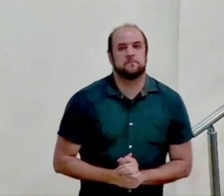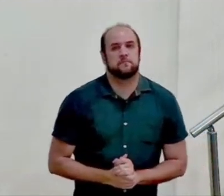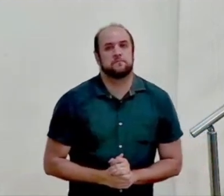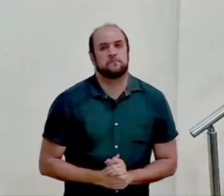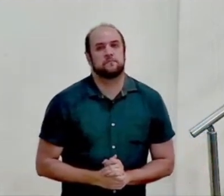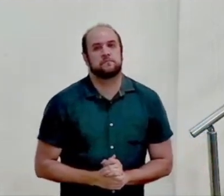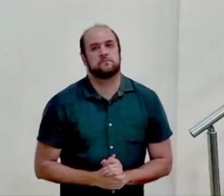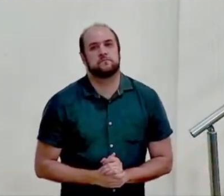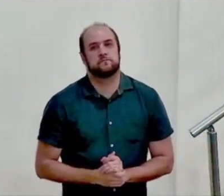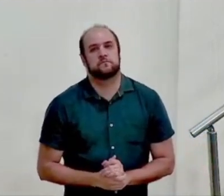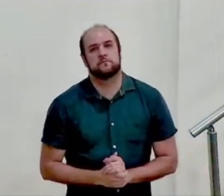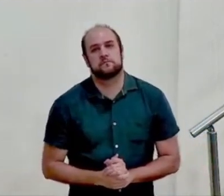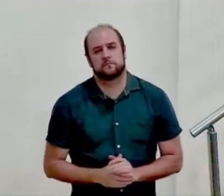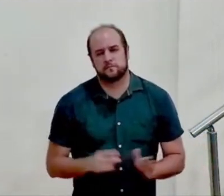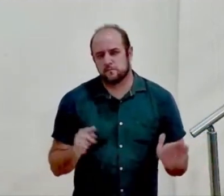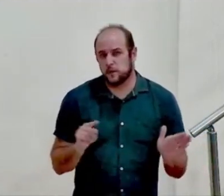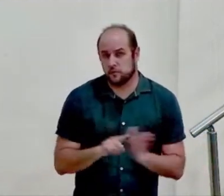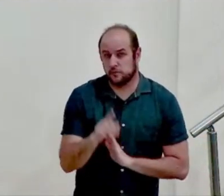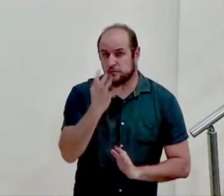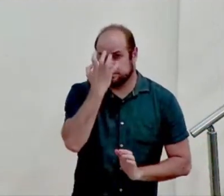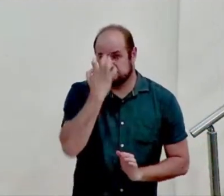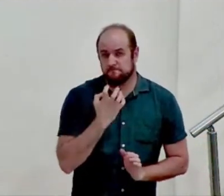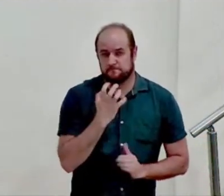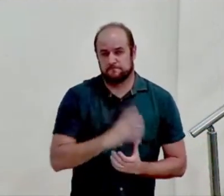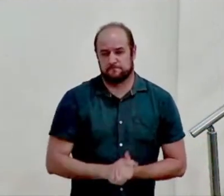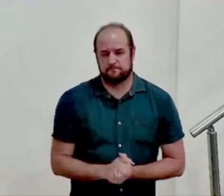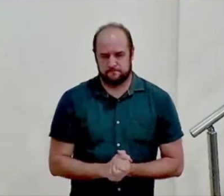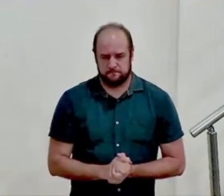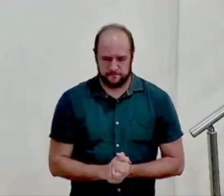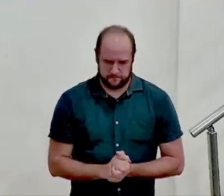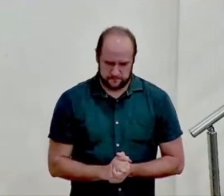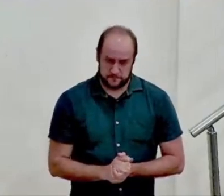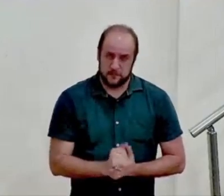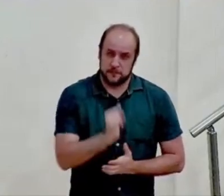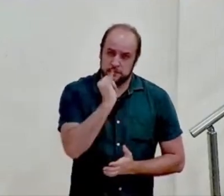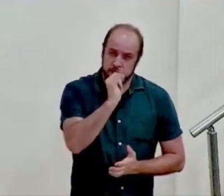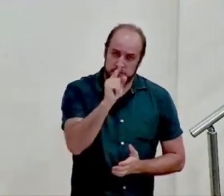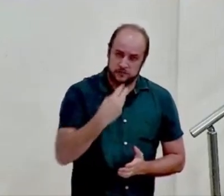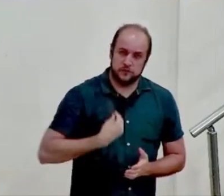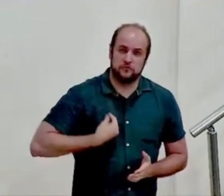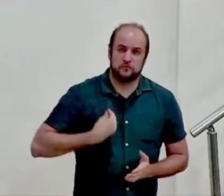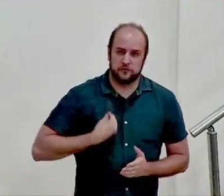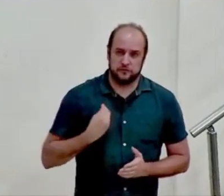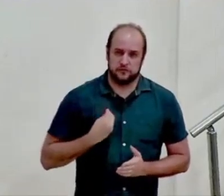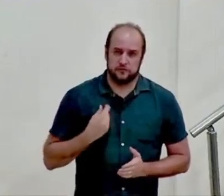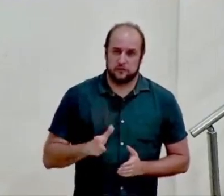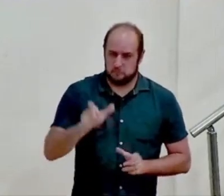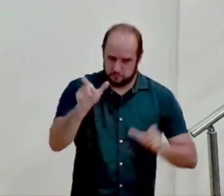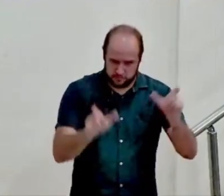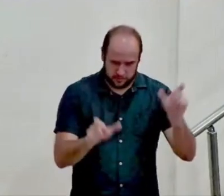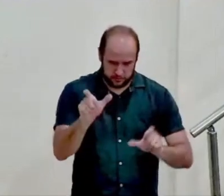e fazer uma pergunta muito séria para você se você vive nesse padrão por favor se coloque de pé